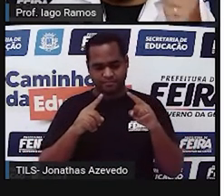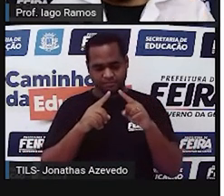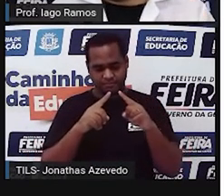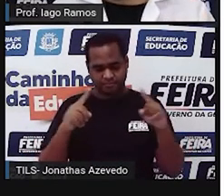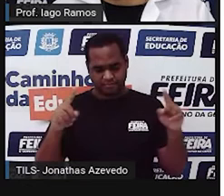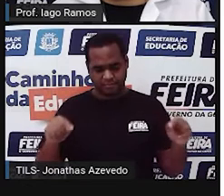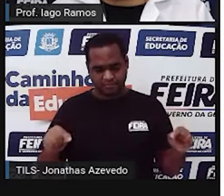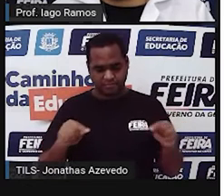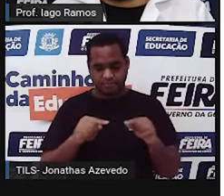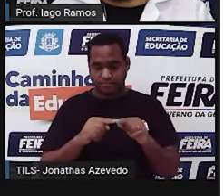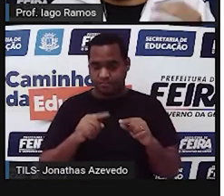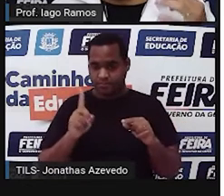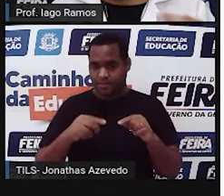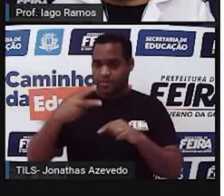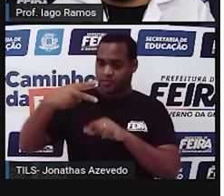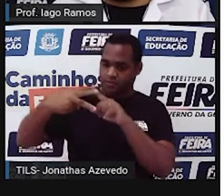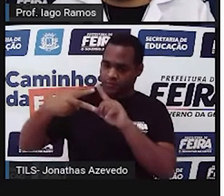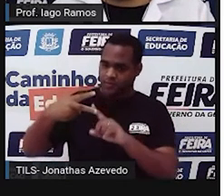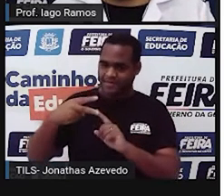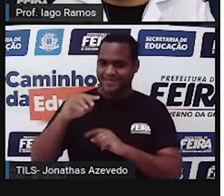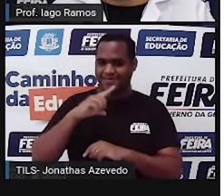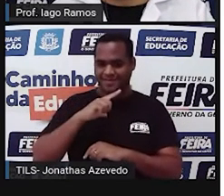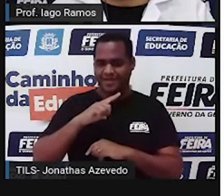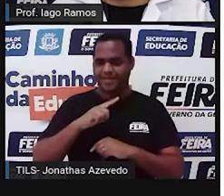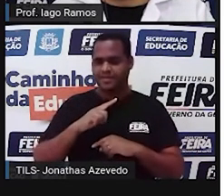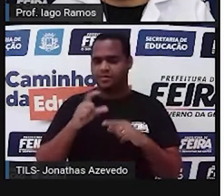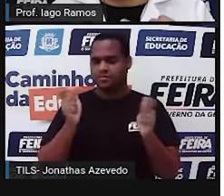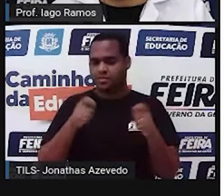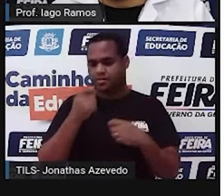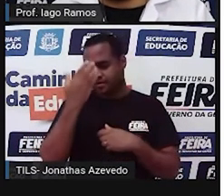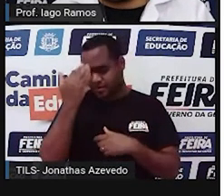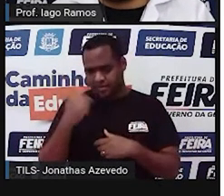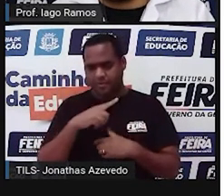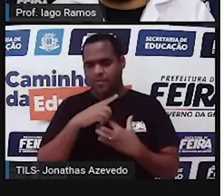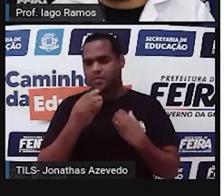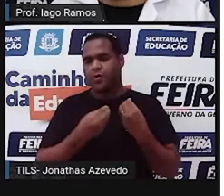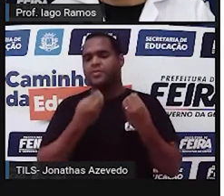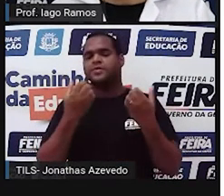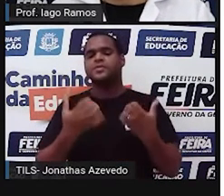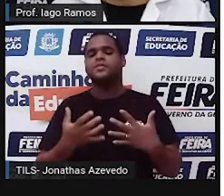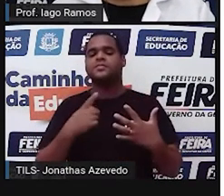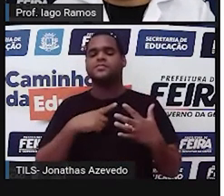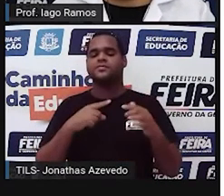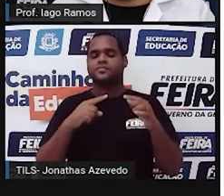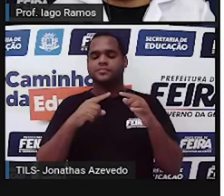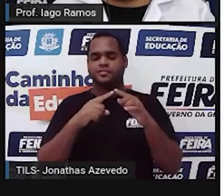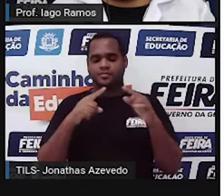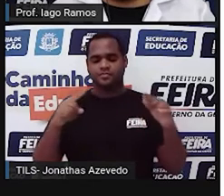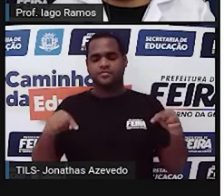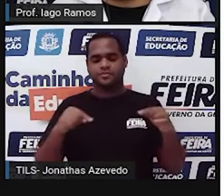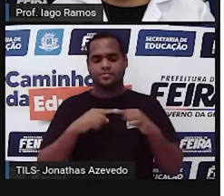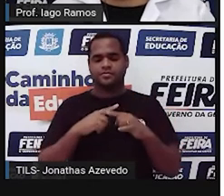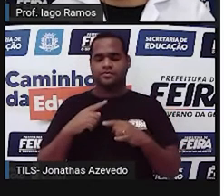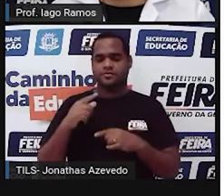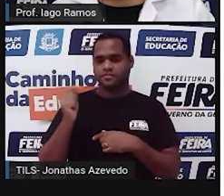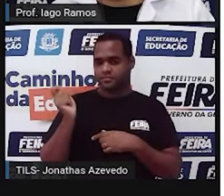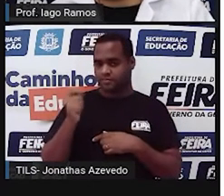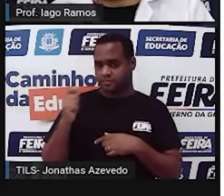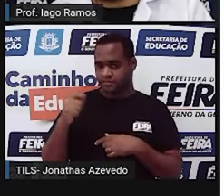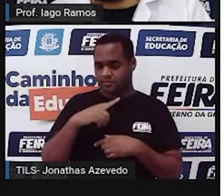triângulos e sabendo como a gente calcula a área de um retângulo, que é multiplicando o comprimento